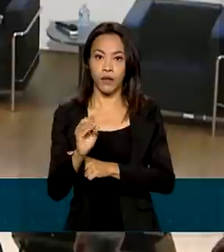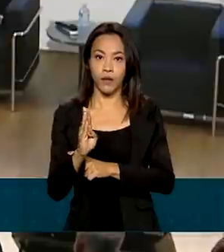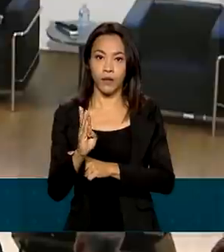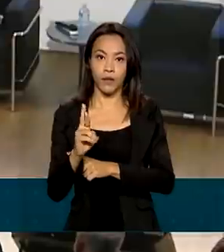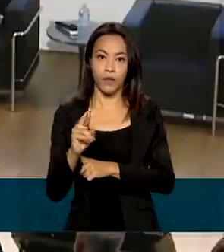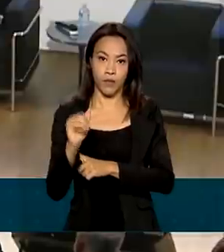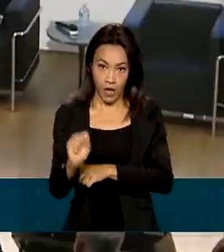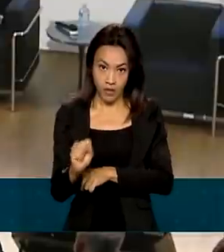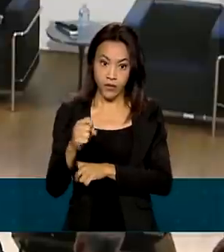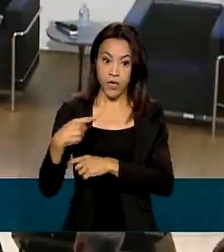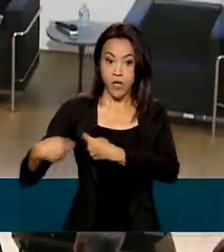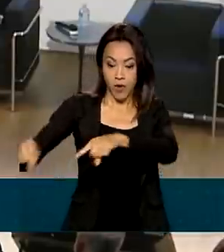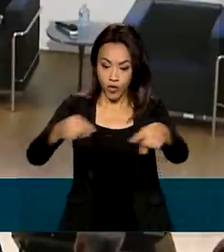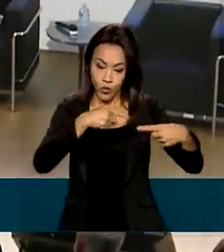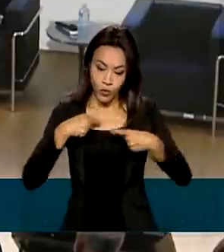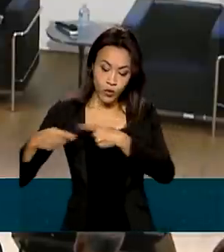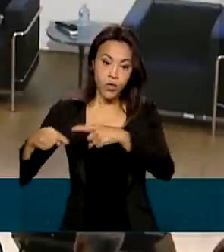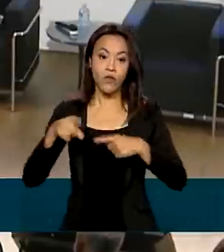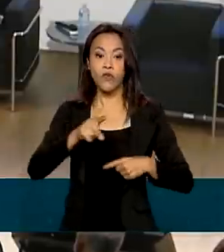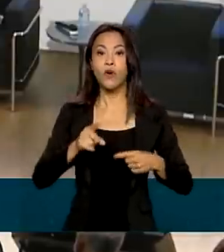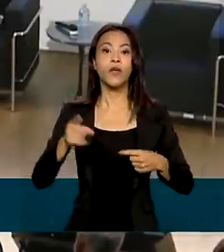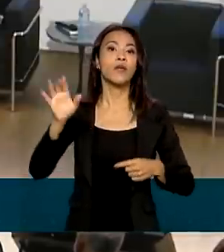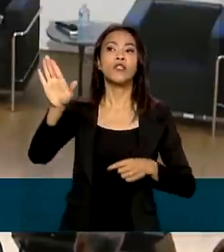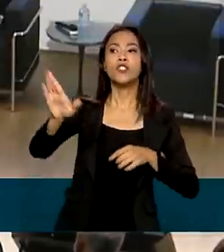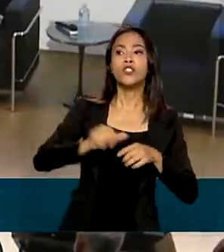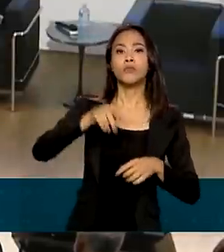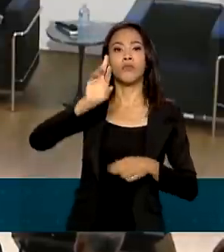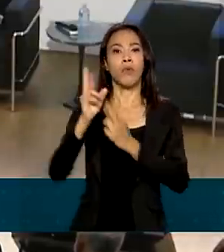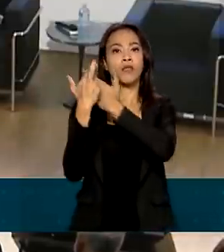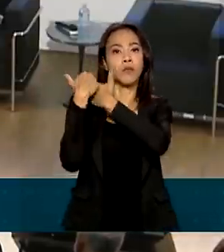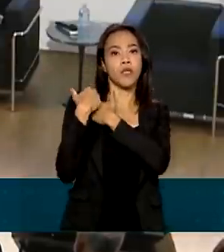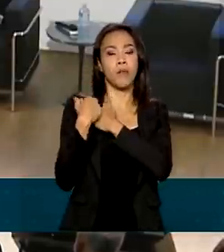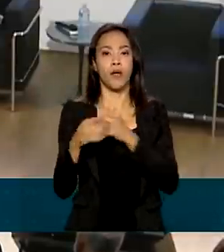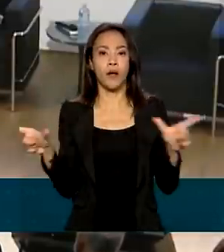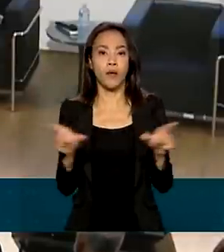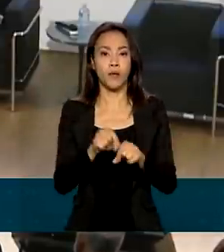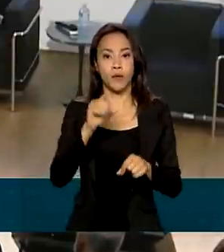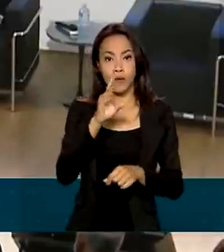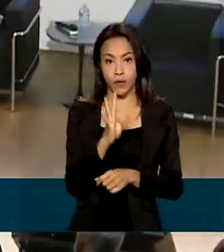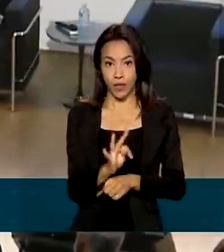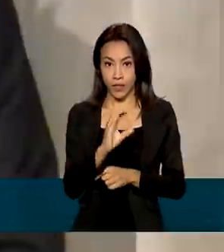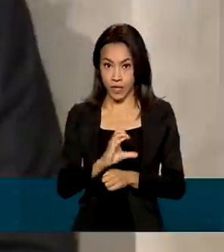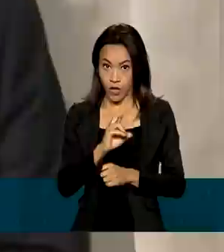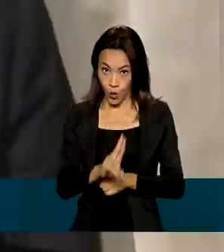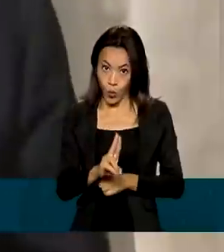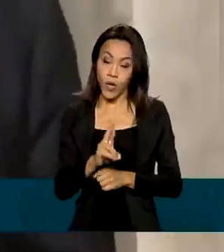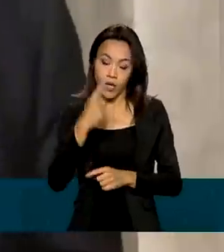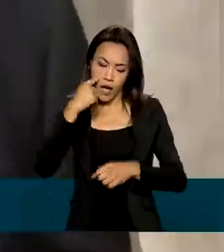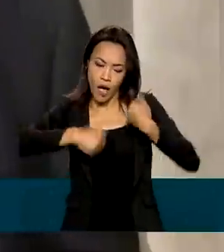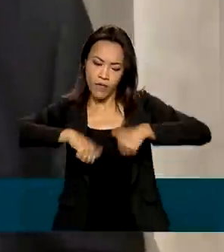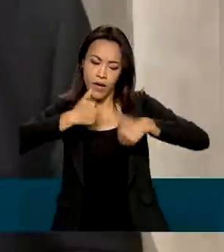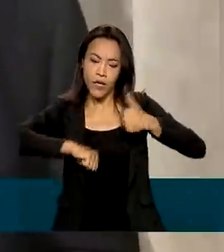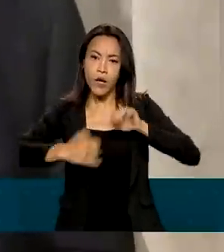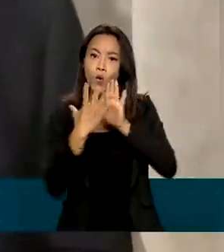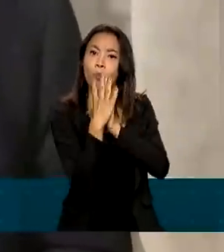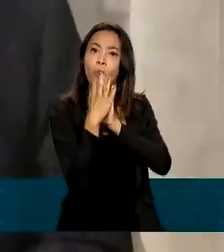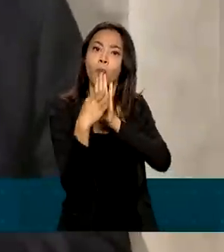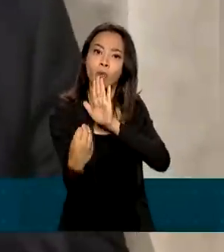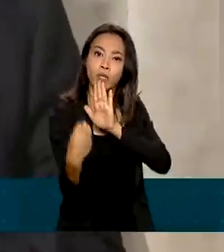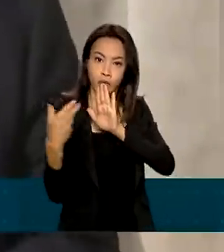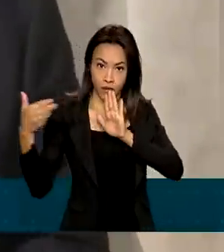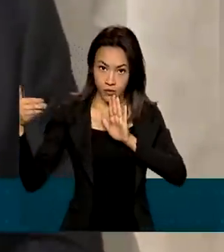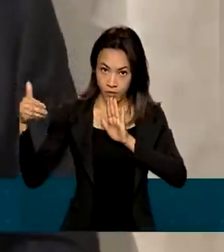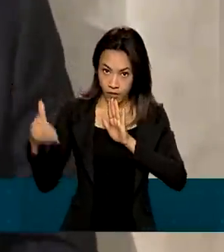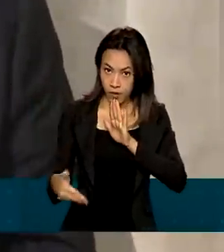O debate foi promovido pelo Tribunal de Contas da União, que avalia o modelo a ser usado no processo. Pela proposta em